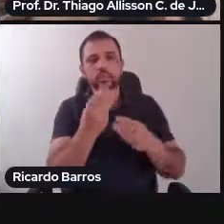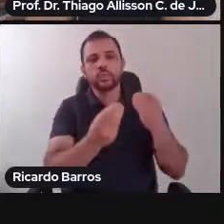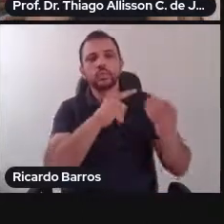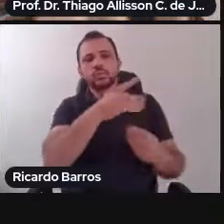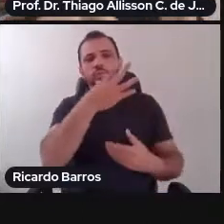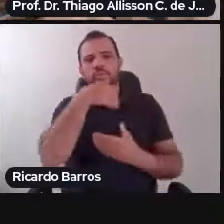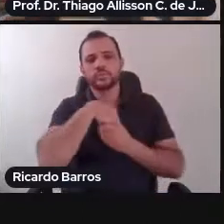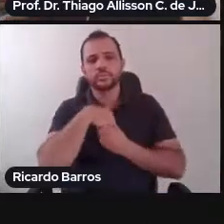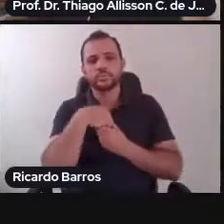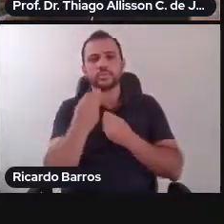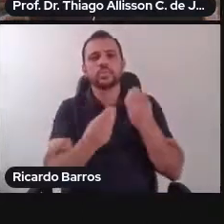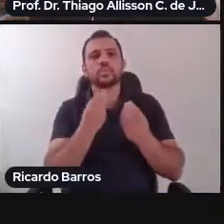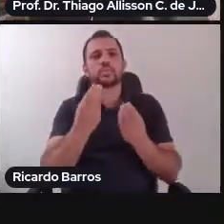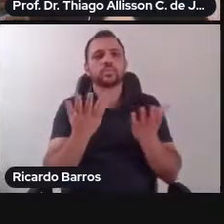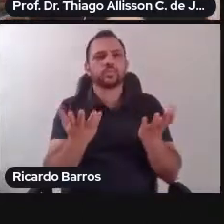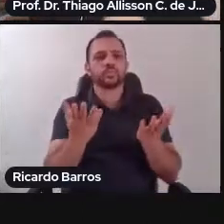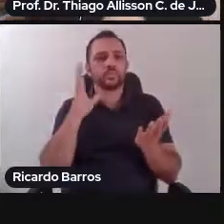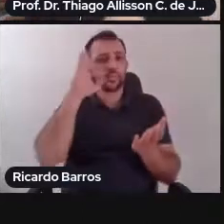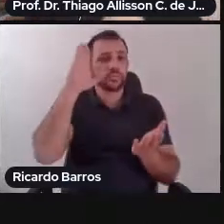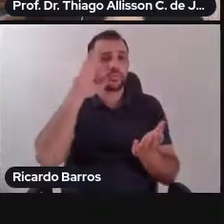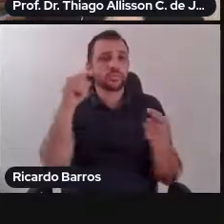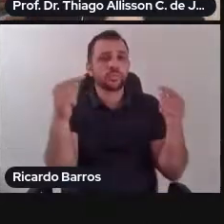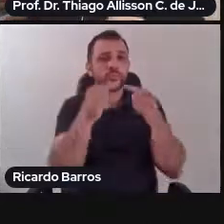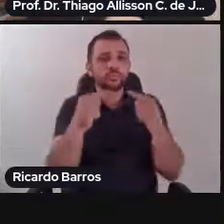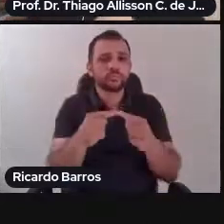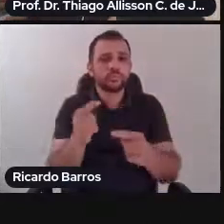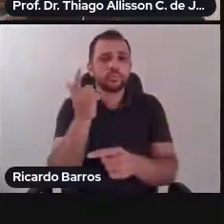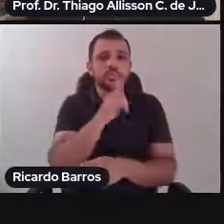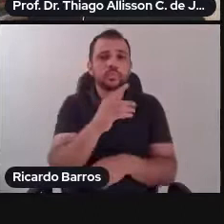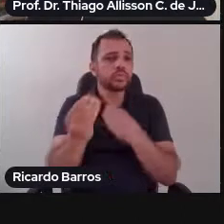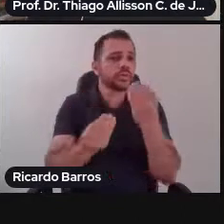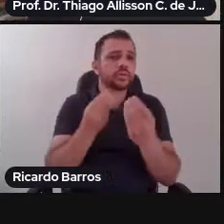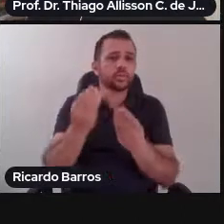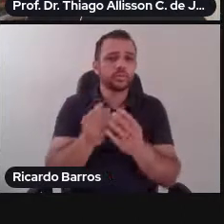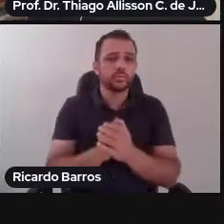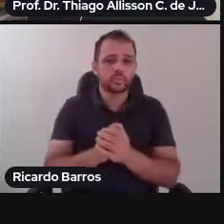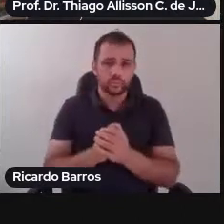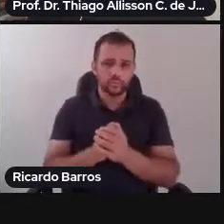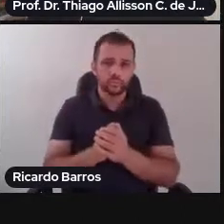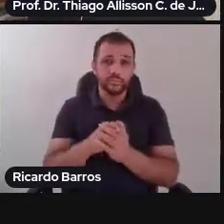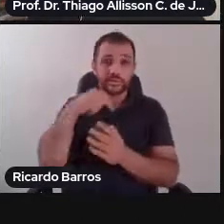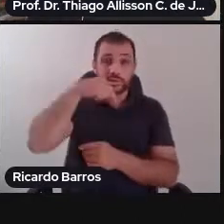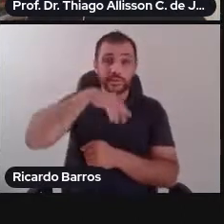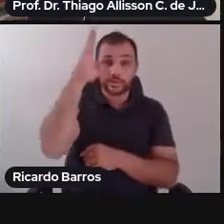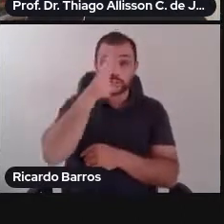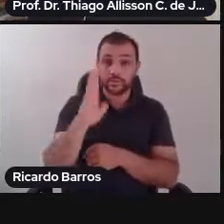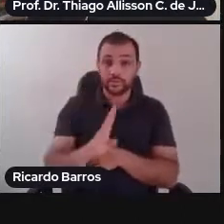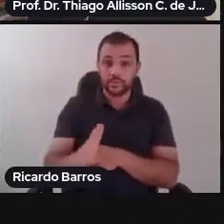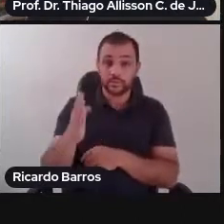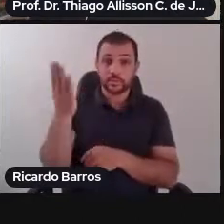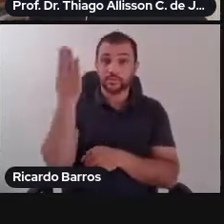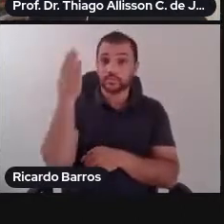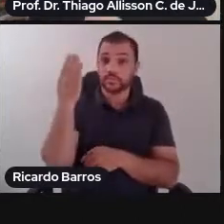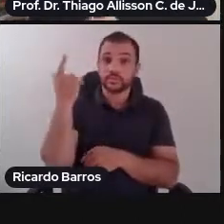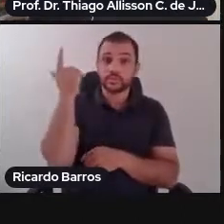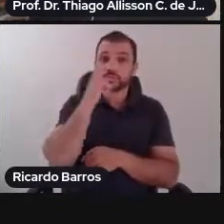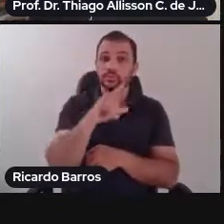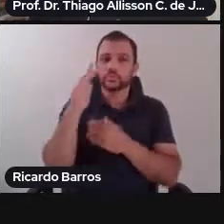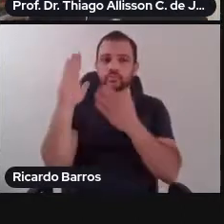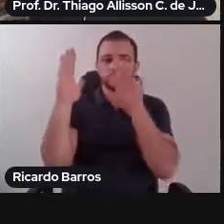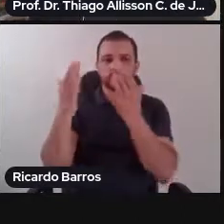sobretudo como que eles são cumpridos, né? Quando o Brasil foi levado à análise